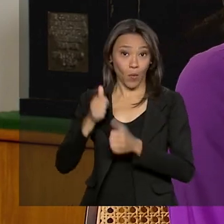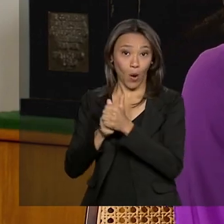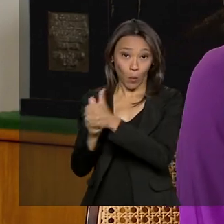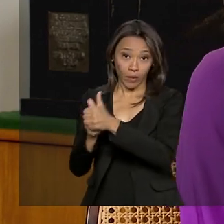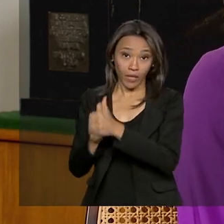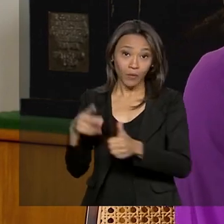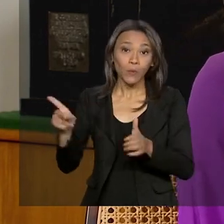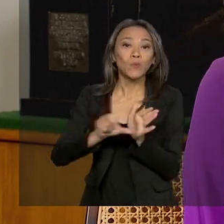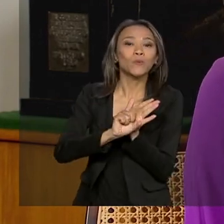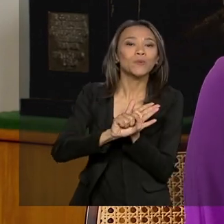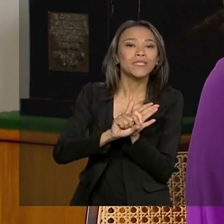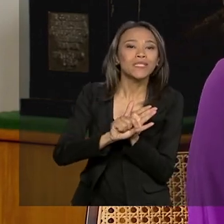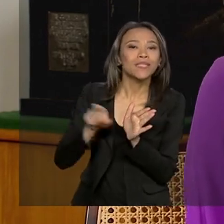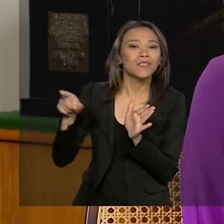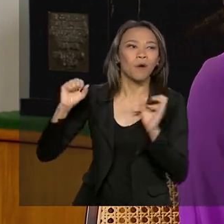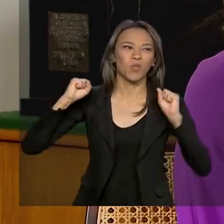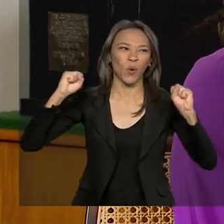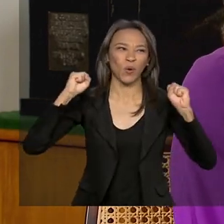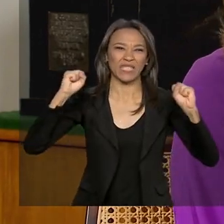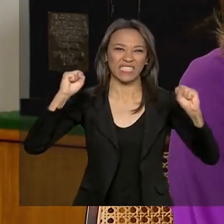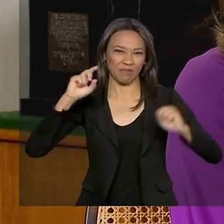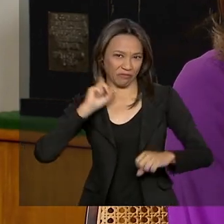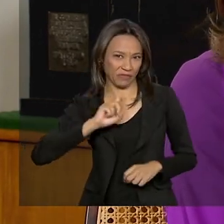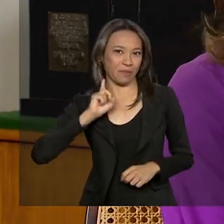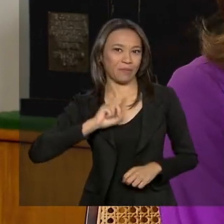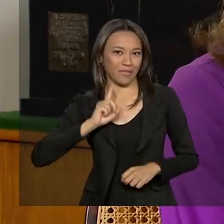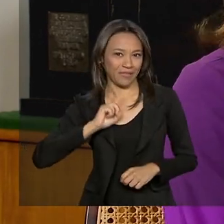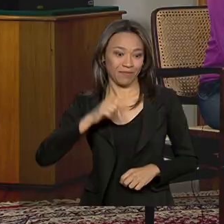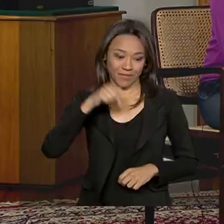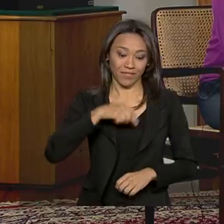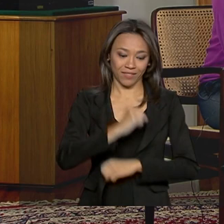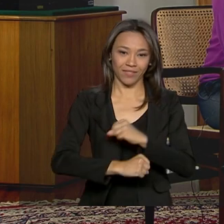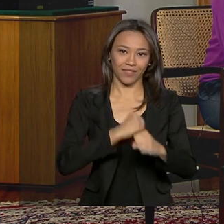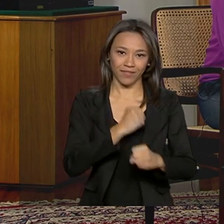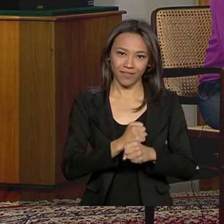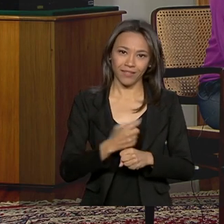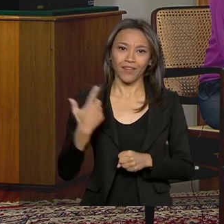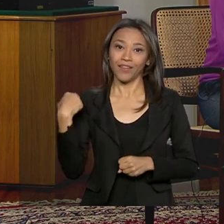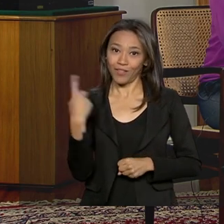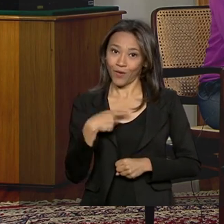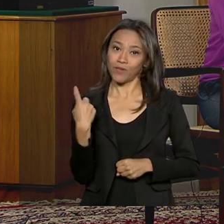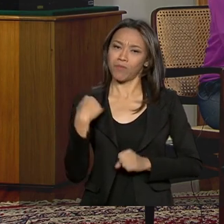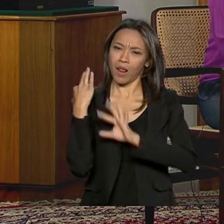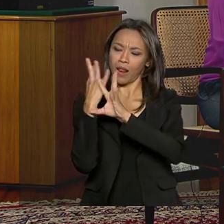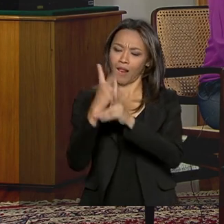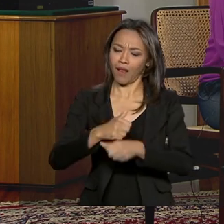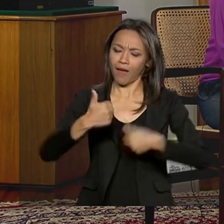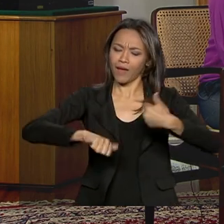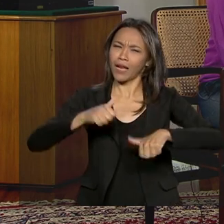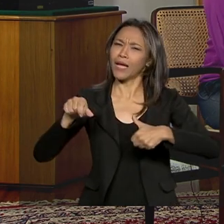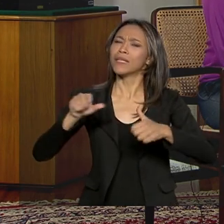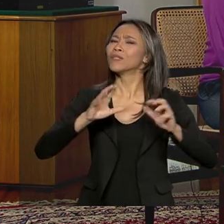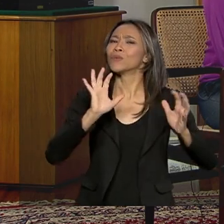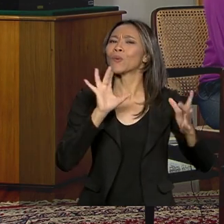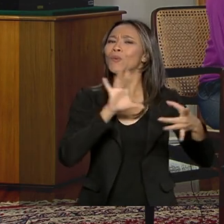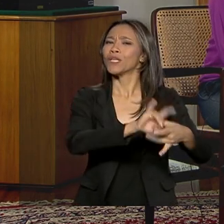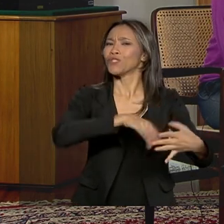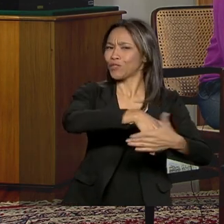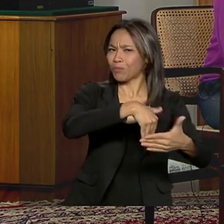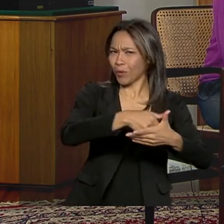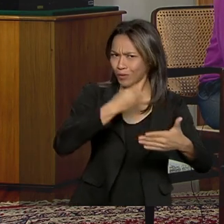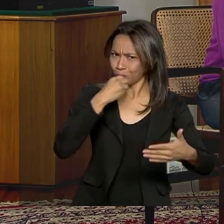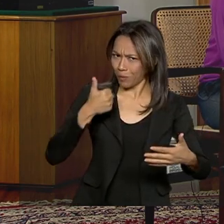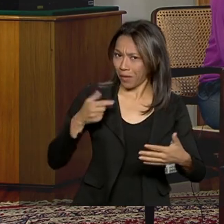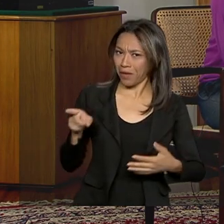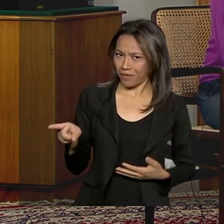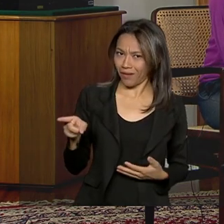a sua torcida pelo Flamengo esse ano, já que a gente também pretende fazer uma espécie de balanço do ano, pelo menos no futebol. Está tudo bem aí